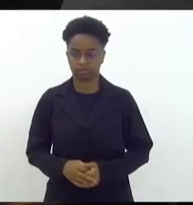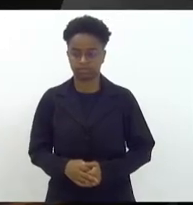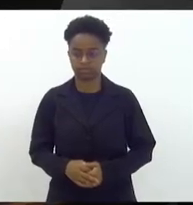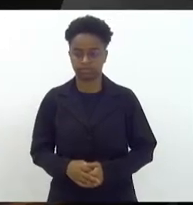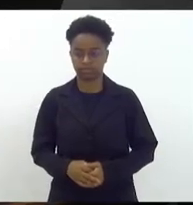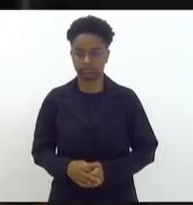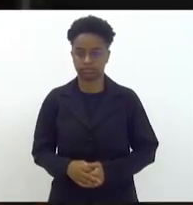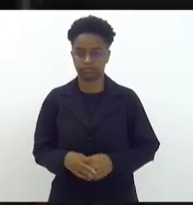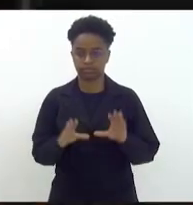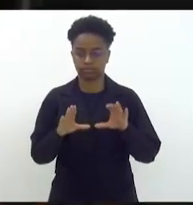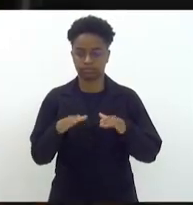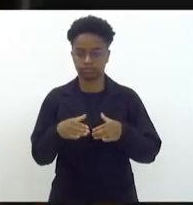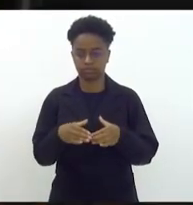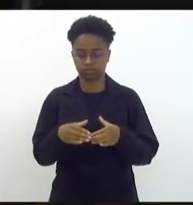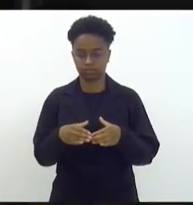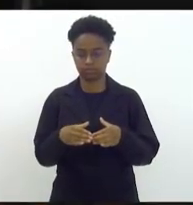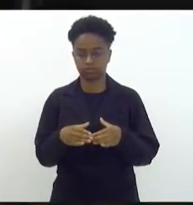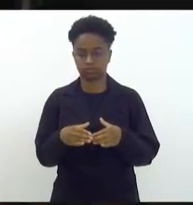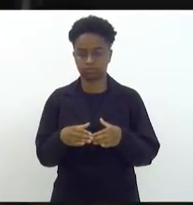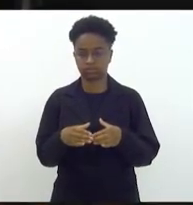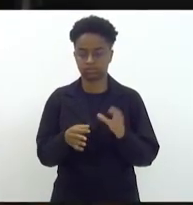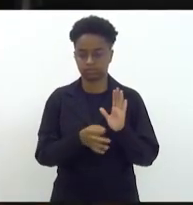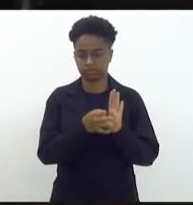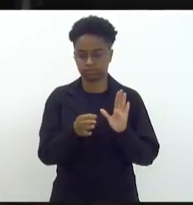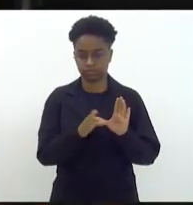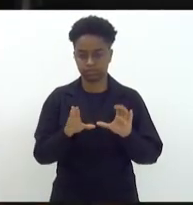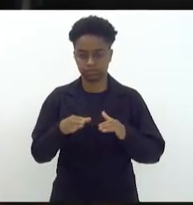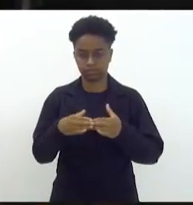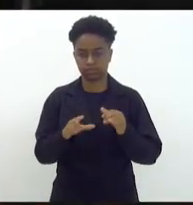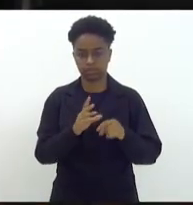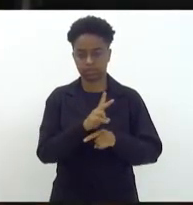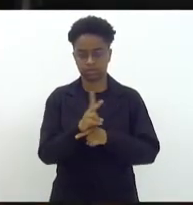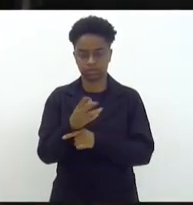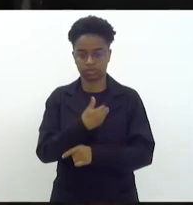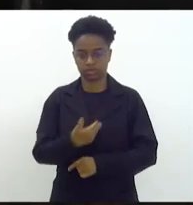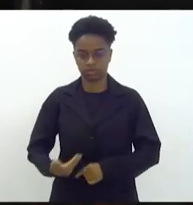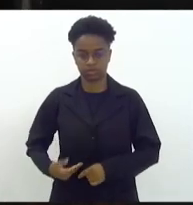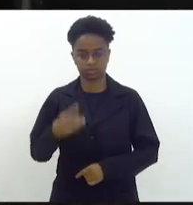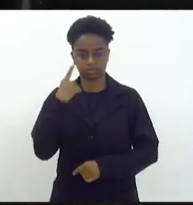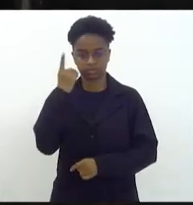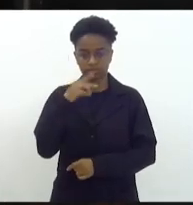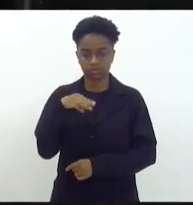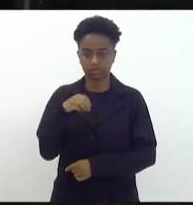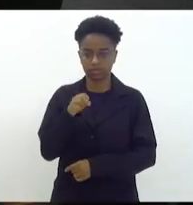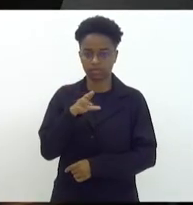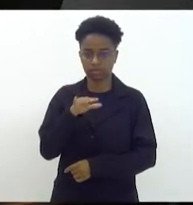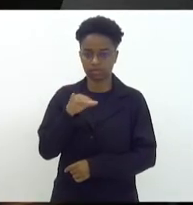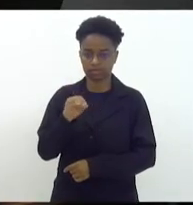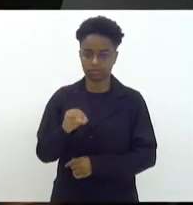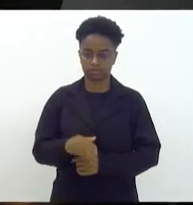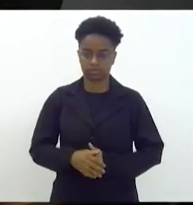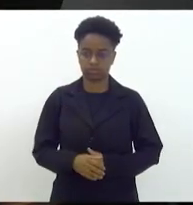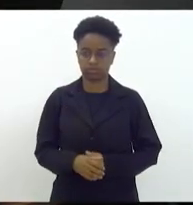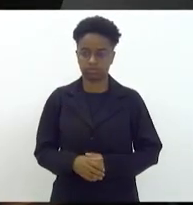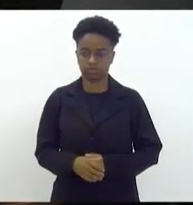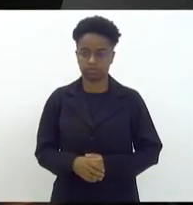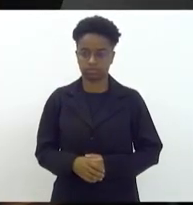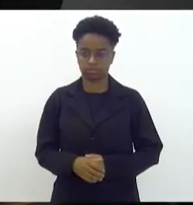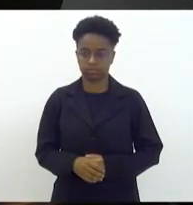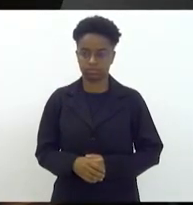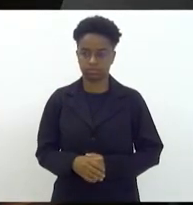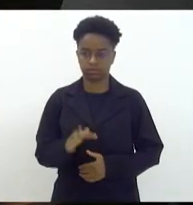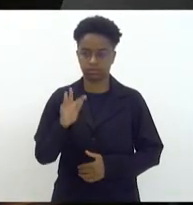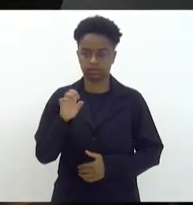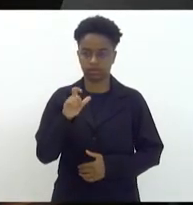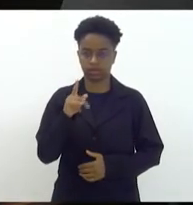Pela comissão, para emitir parecer pela Comissão de Segurança Pública, deputado Márcio Glauberto, deputado